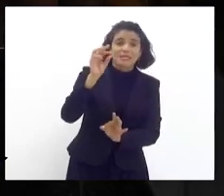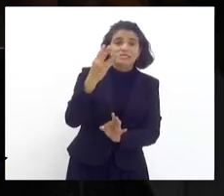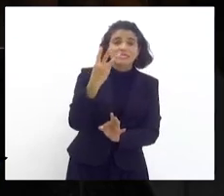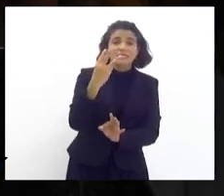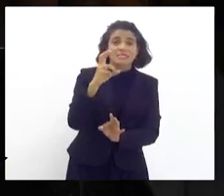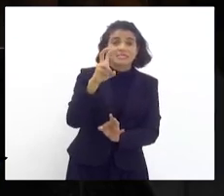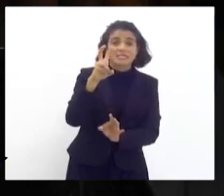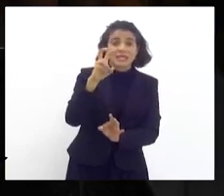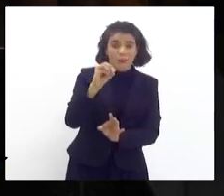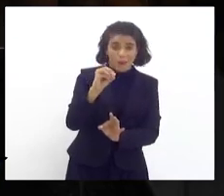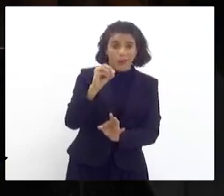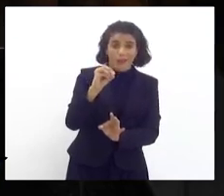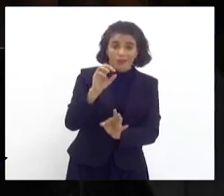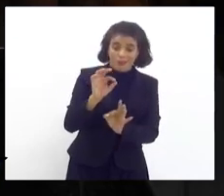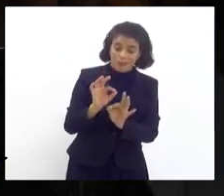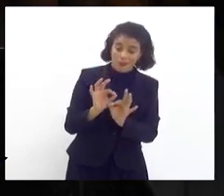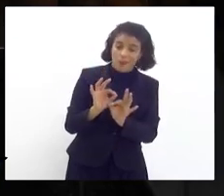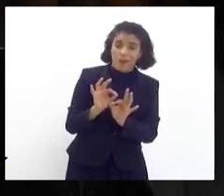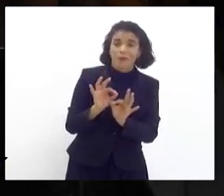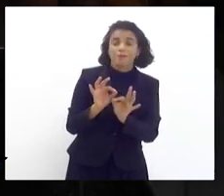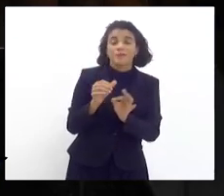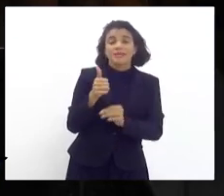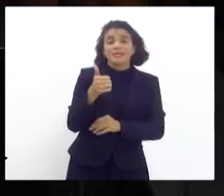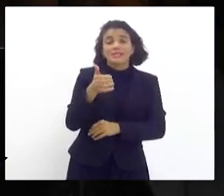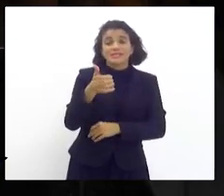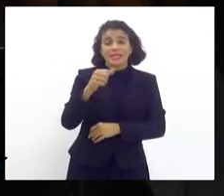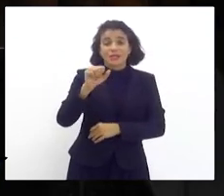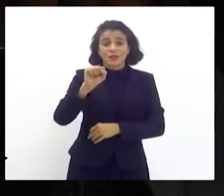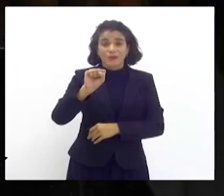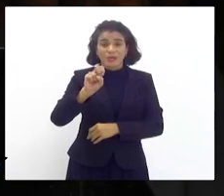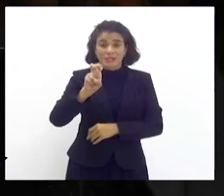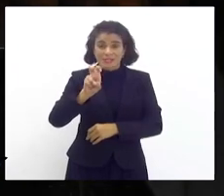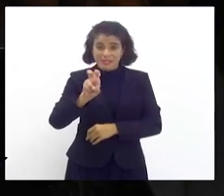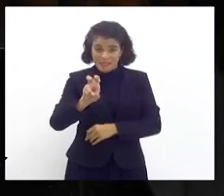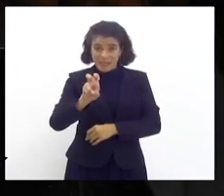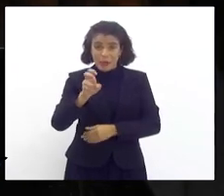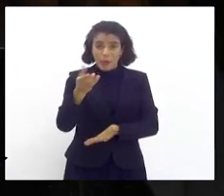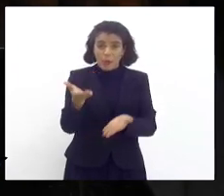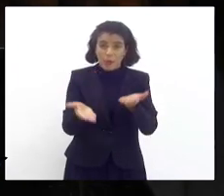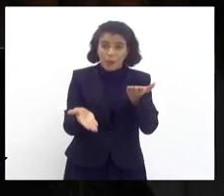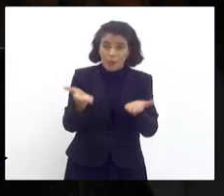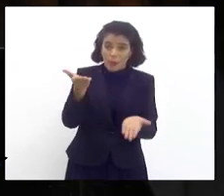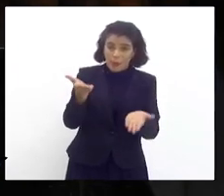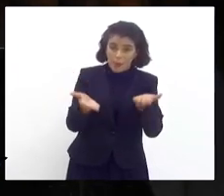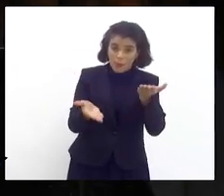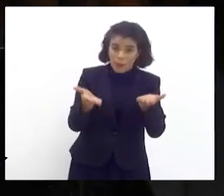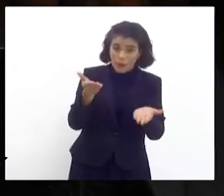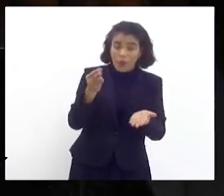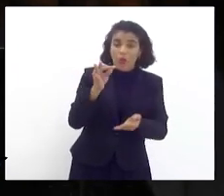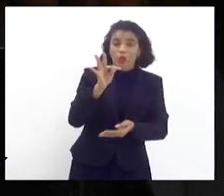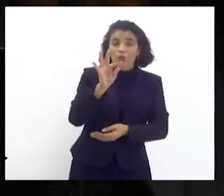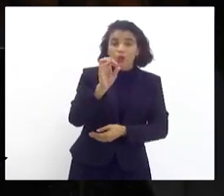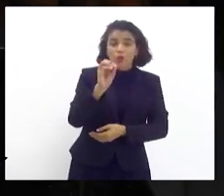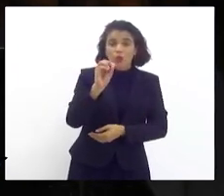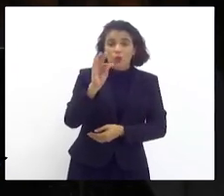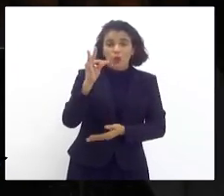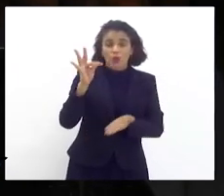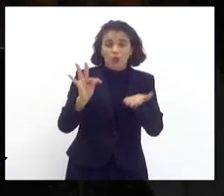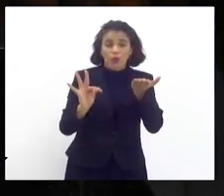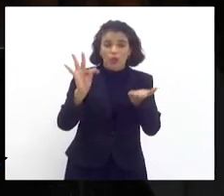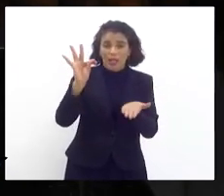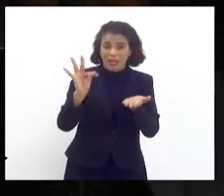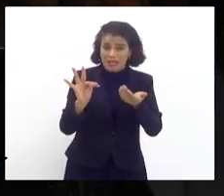largura, com 185 mil toneladas de carga de